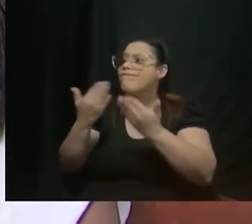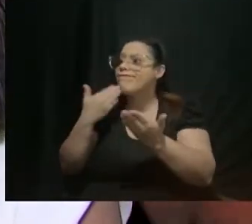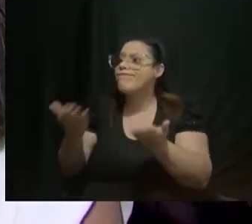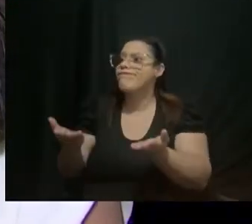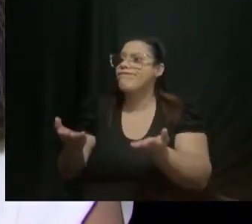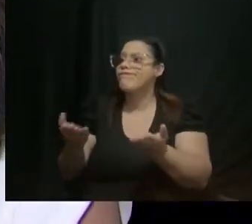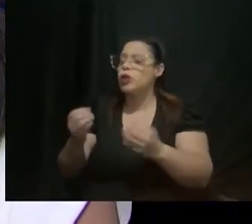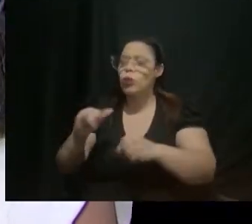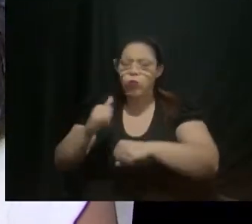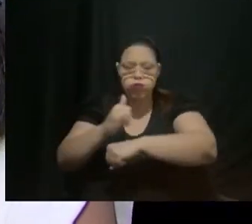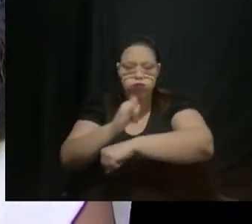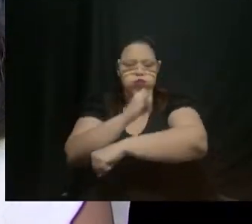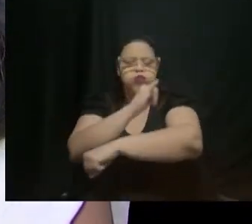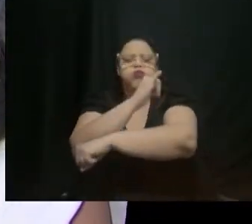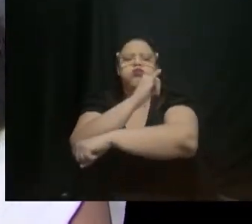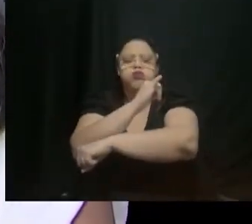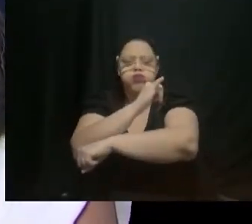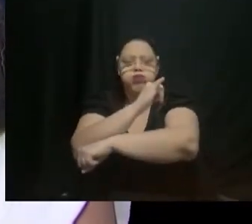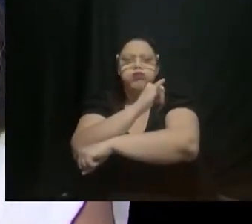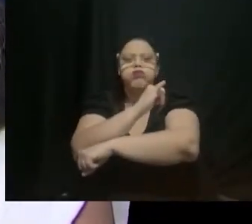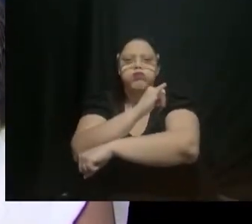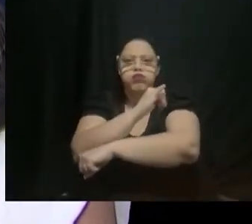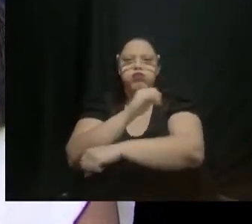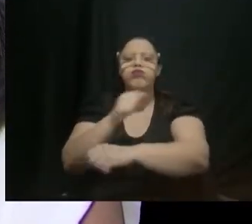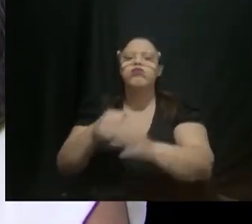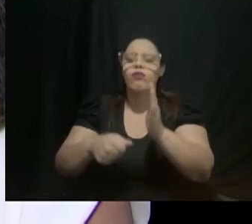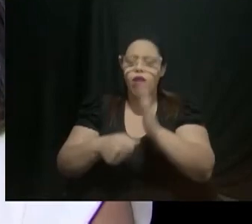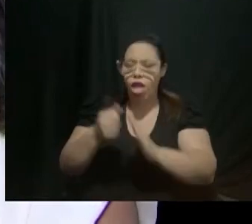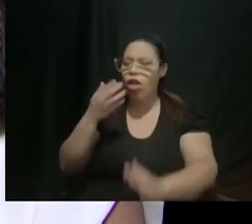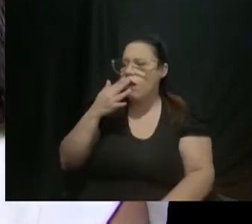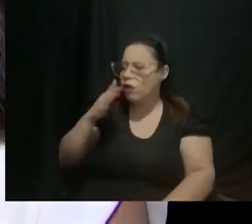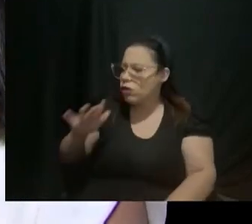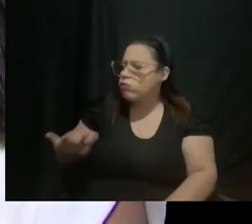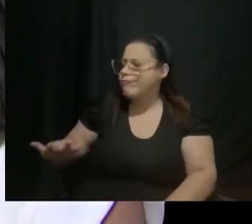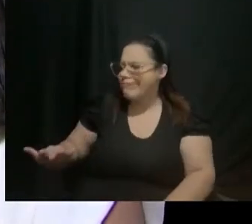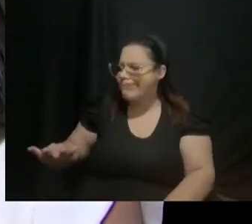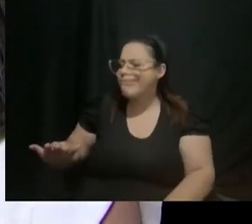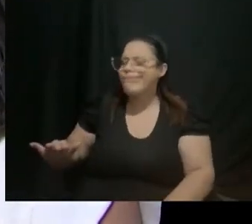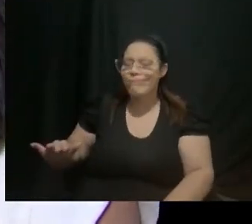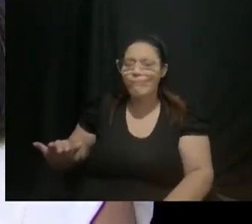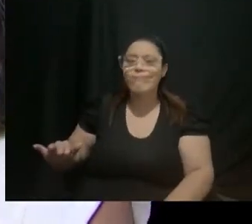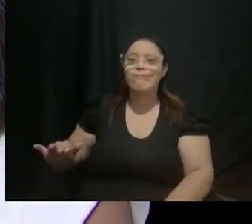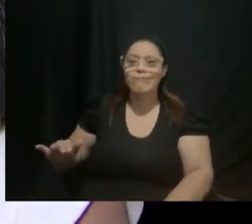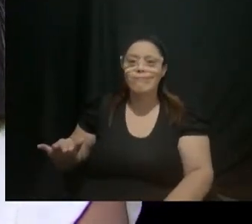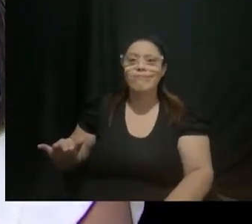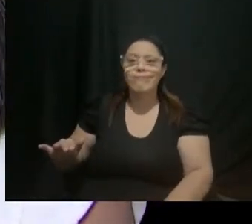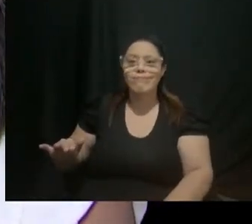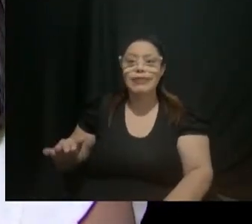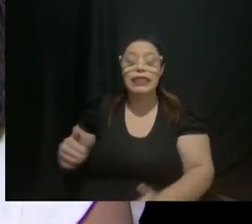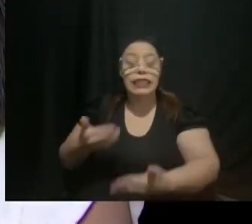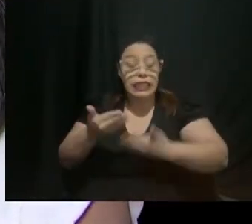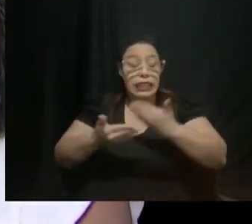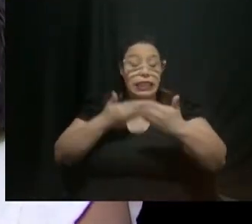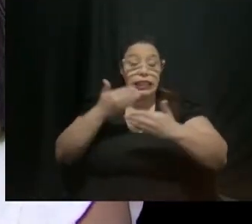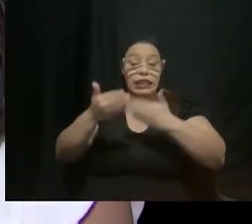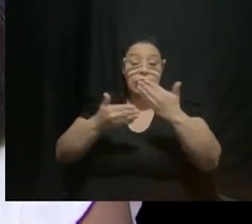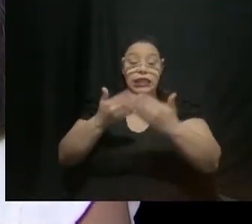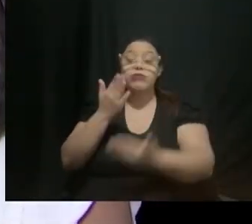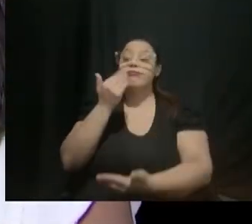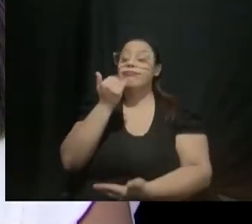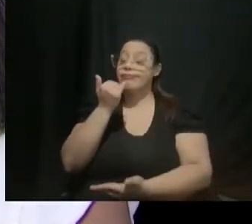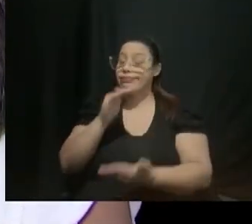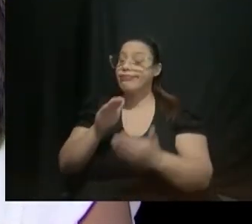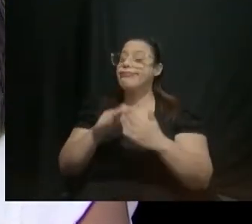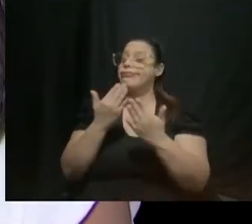obesidade especialmente na primeira infância e nas crianças e tratar também da questão da alimentação escolar que é algo